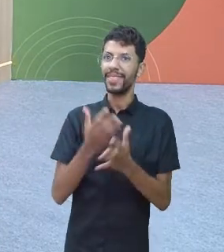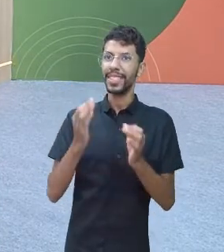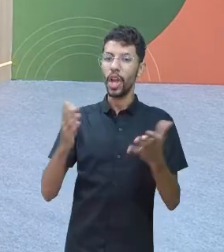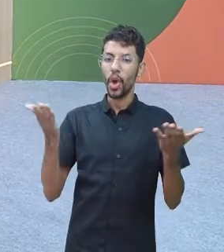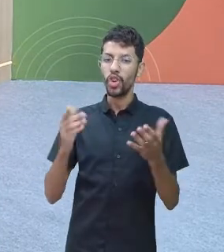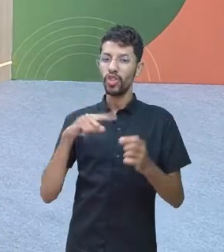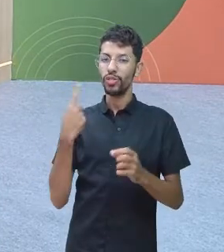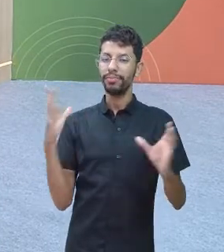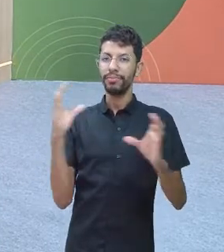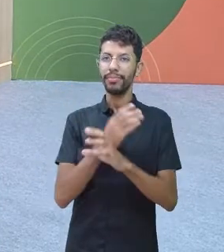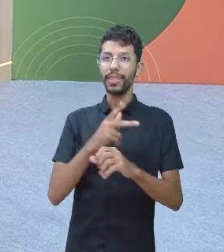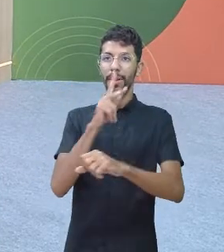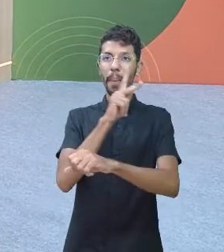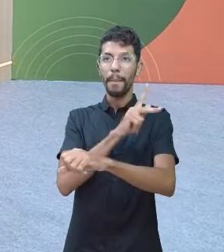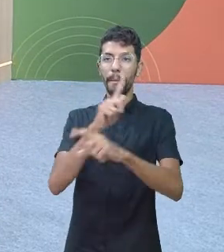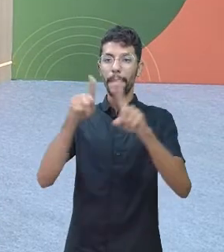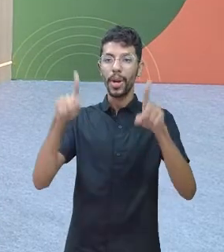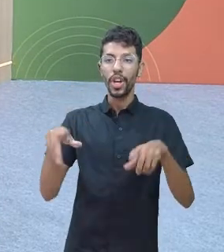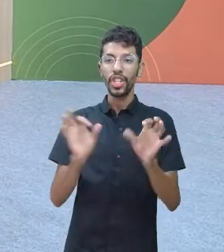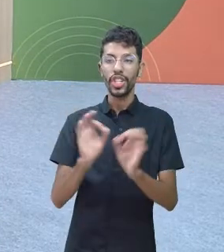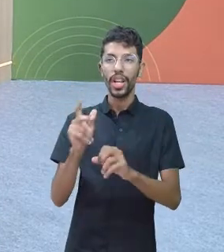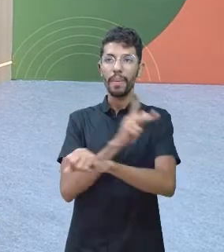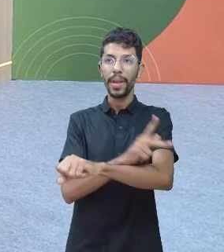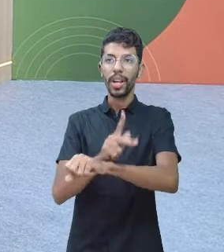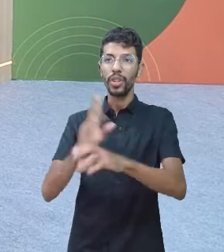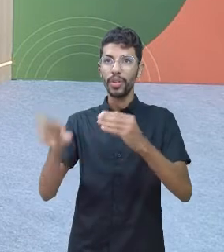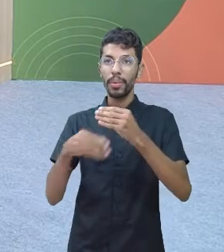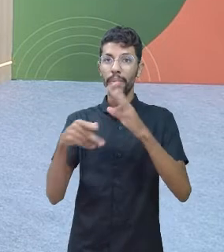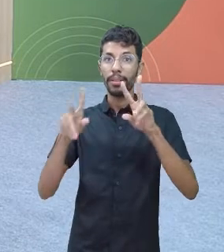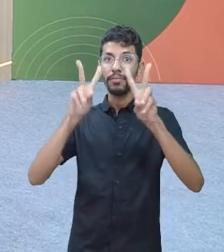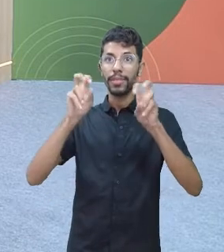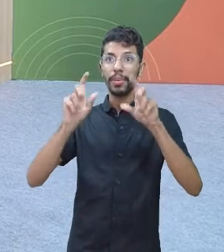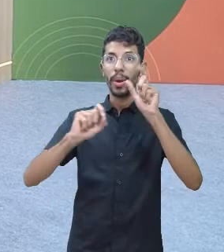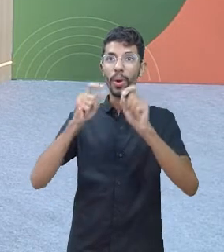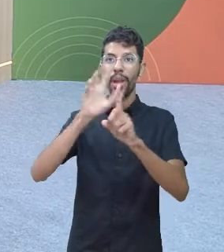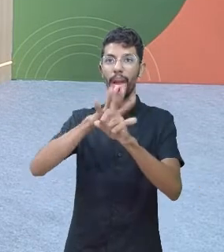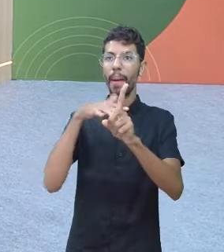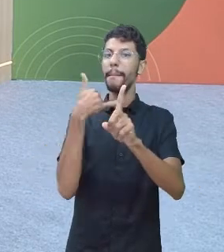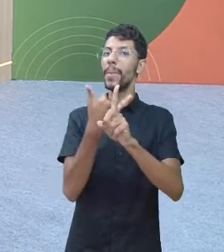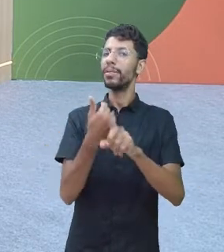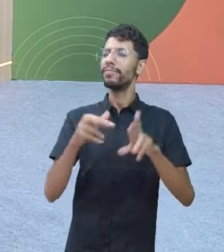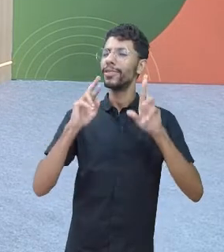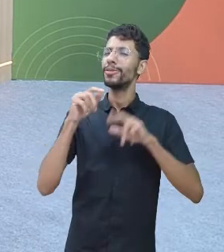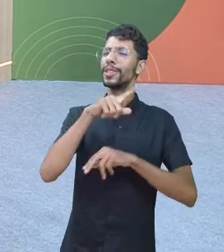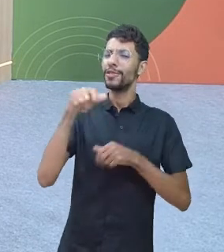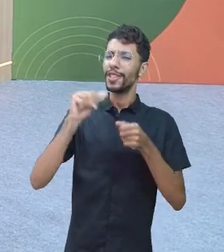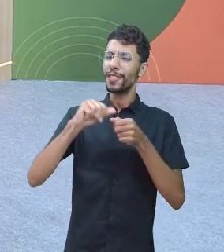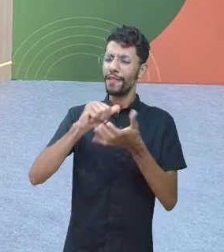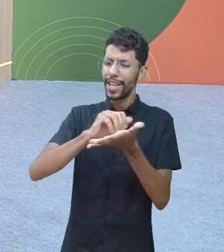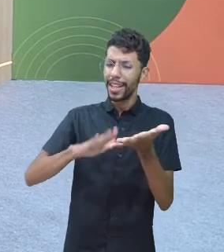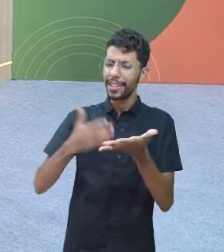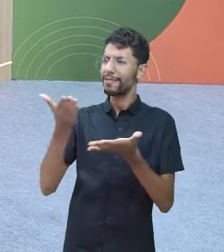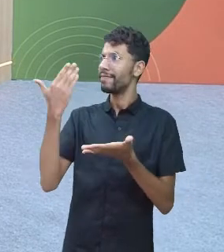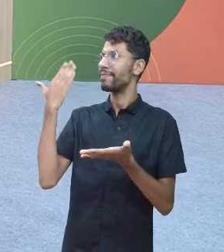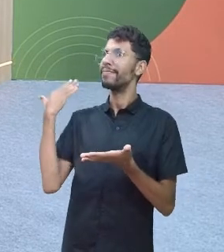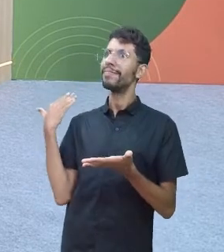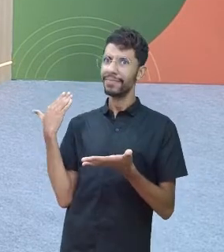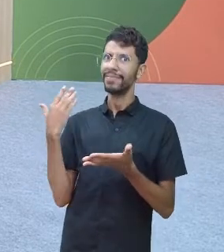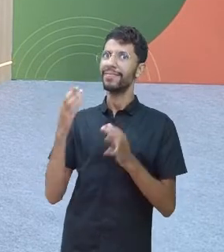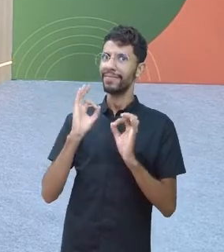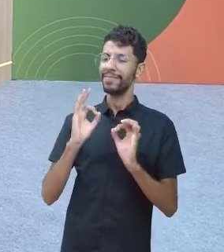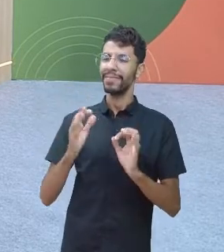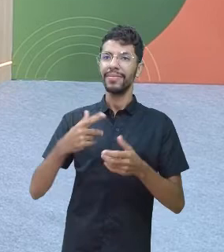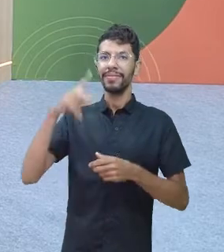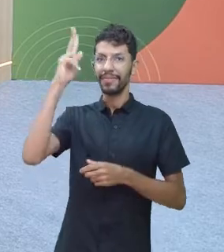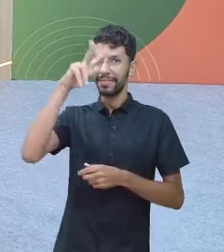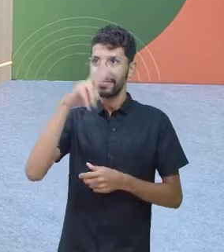pedagógico complementar com o tema bullying. Espero que vocês tenham feito a sua atividade anterior, da aula anterior, né?